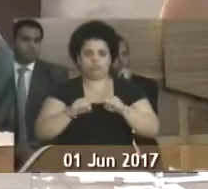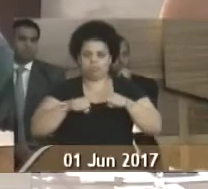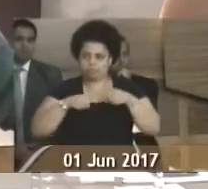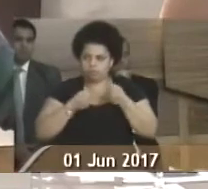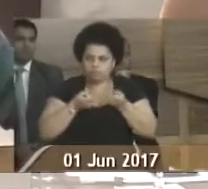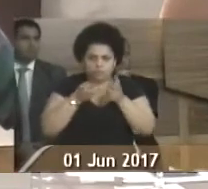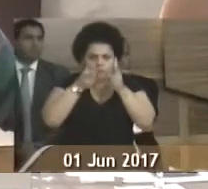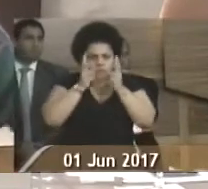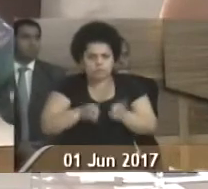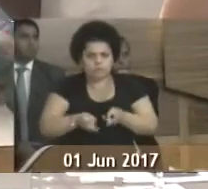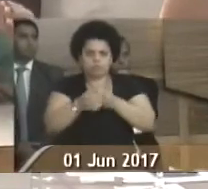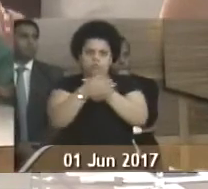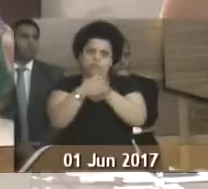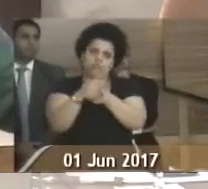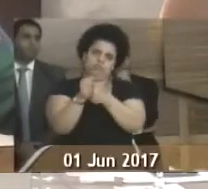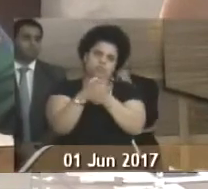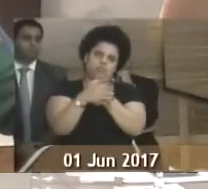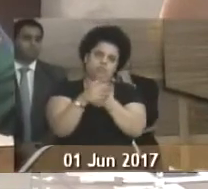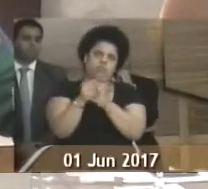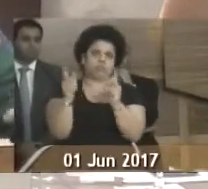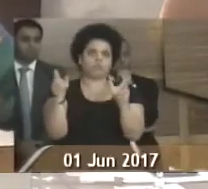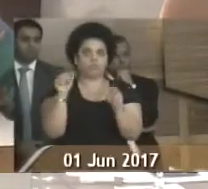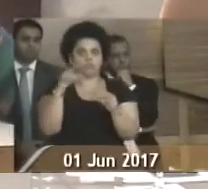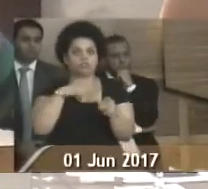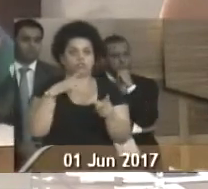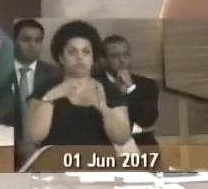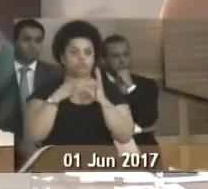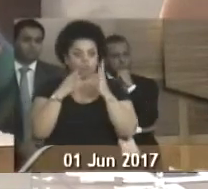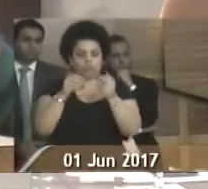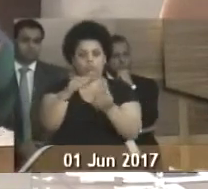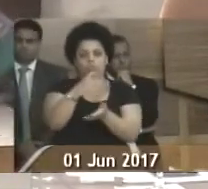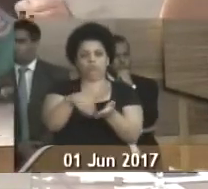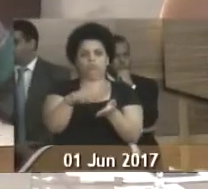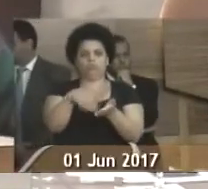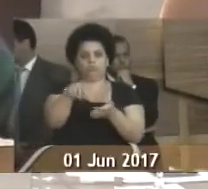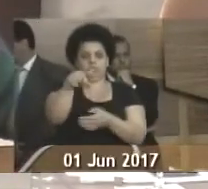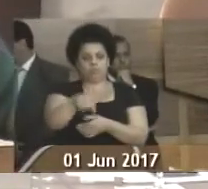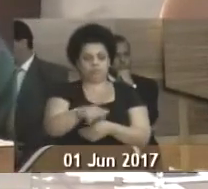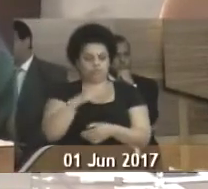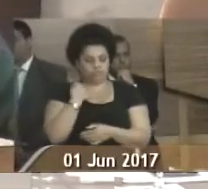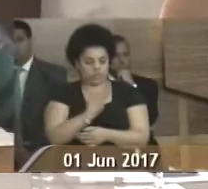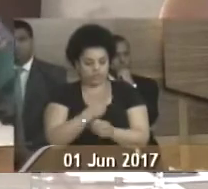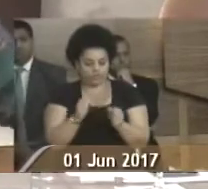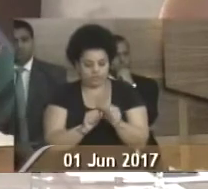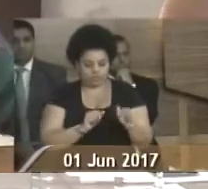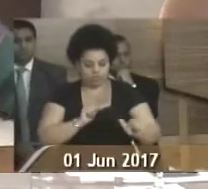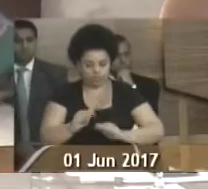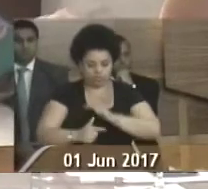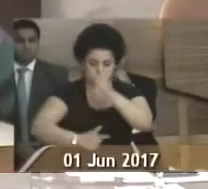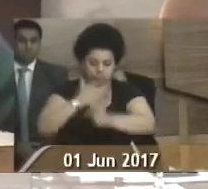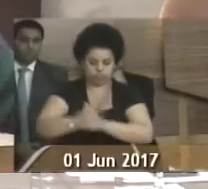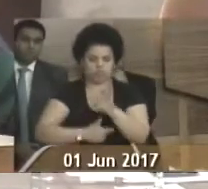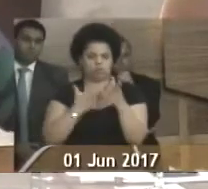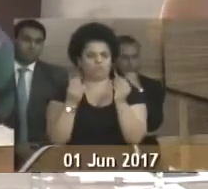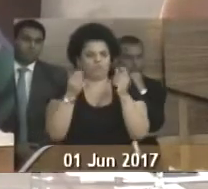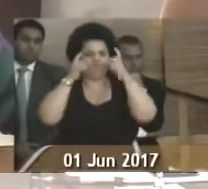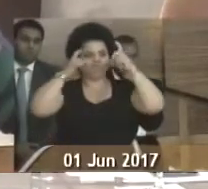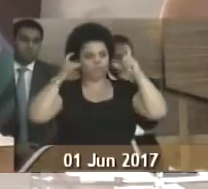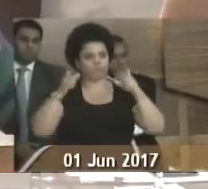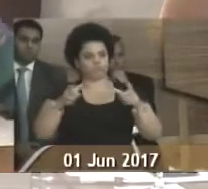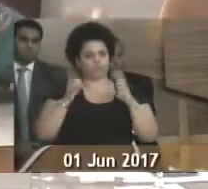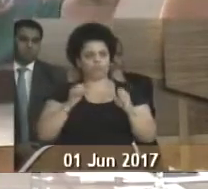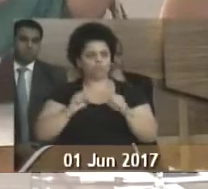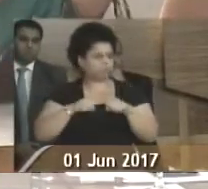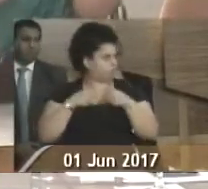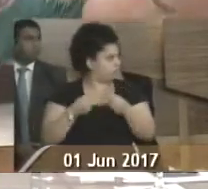mesmo carinho como se tivesse todos os secretários. A nossa parte, o nosso trabalho foi feito com muita atenção e